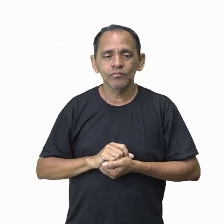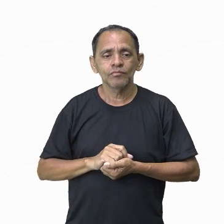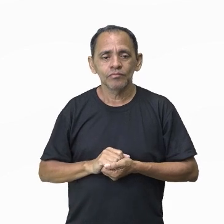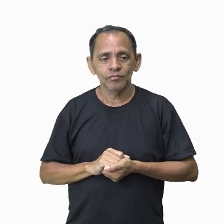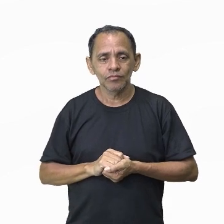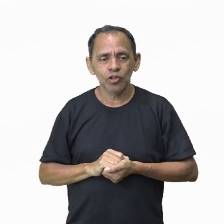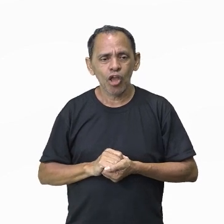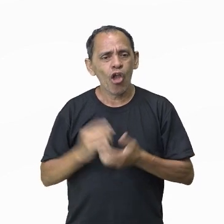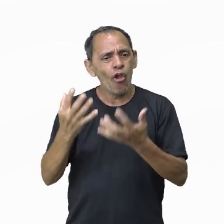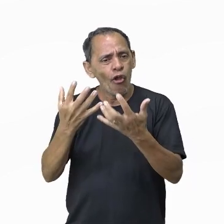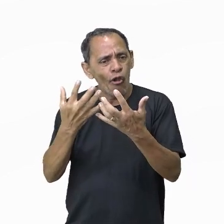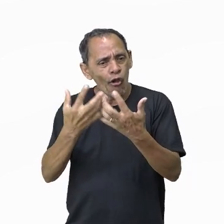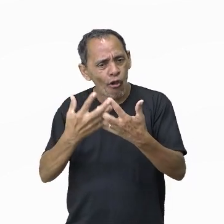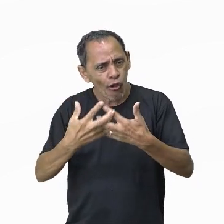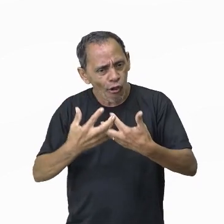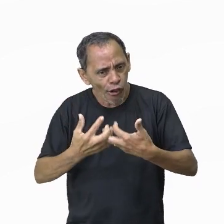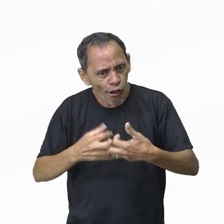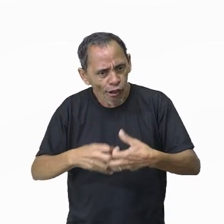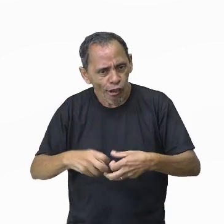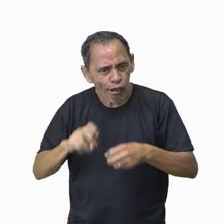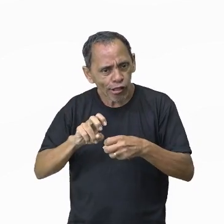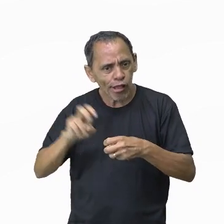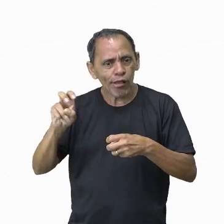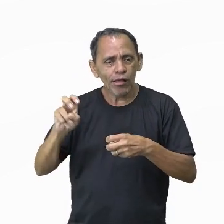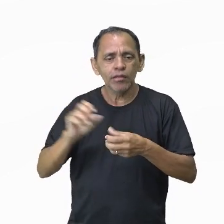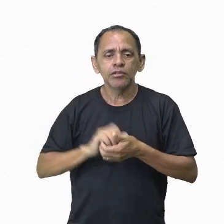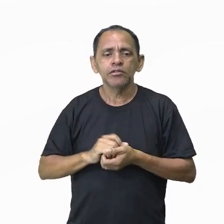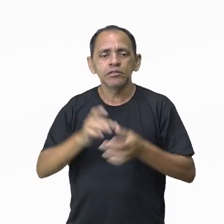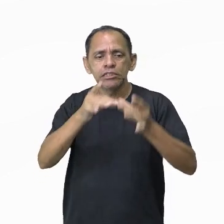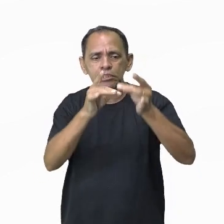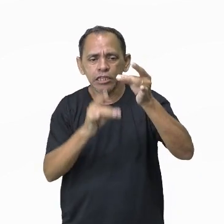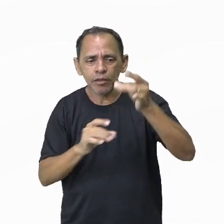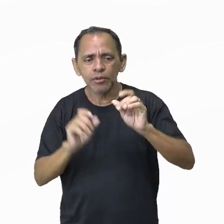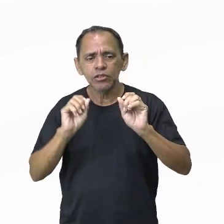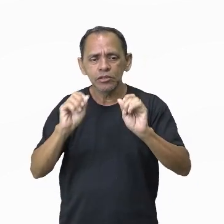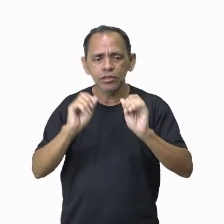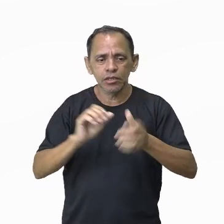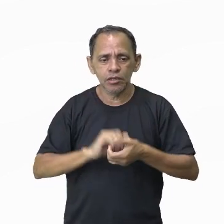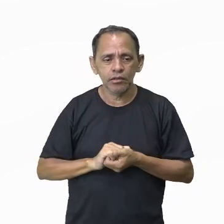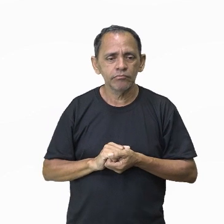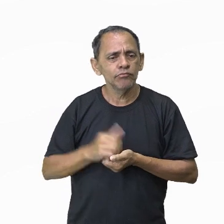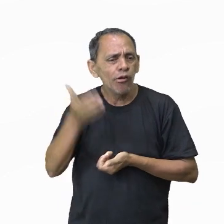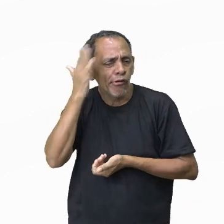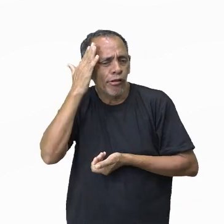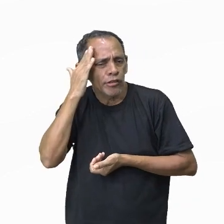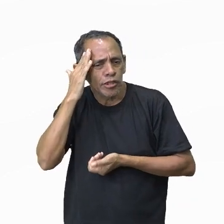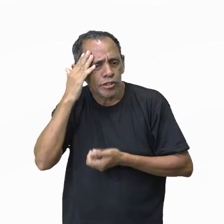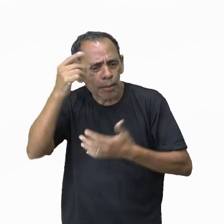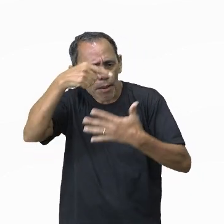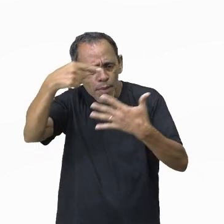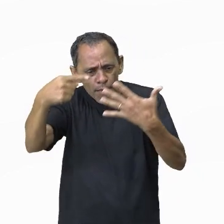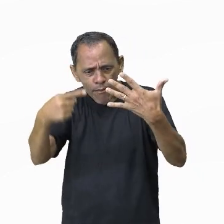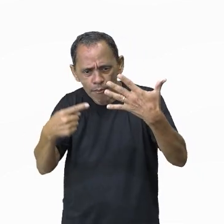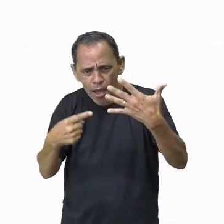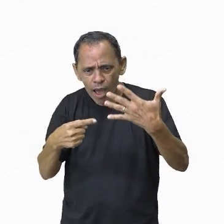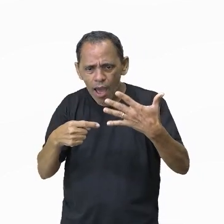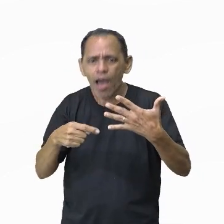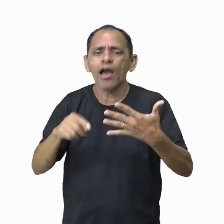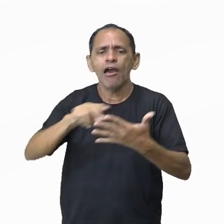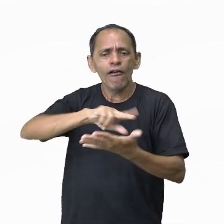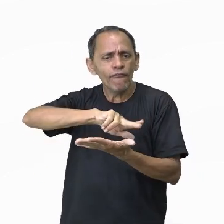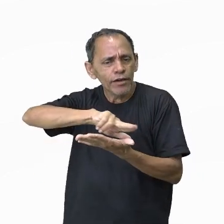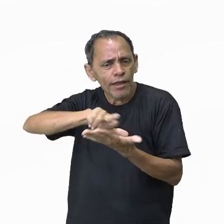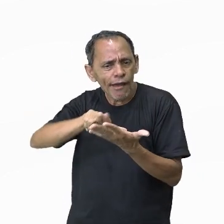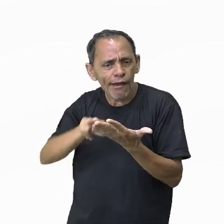interculturalidade. Por detalhamento, nós vamos entender esses tópicos. Você sabe o que é diversidade cultural?